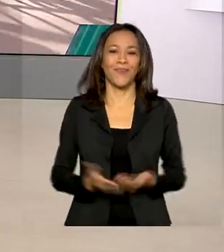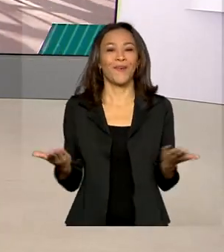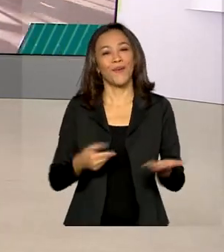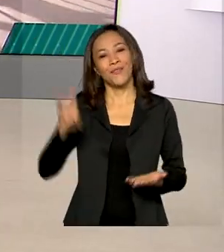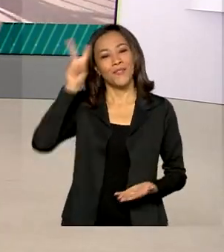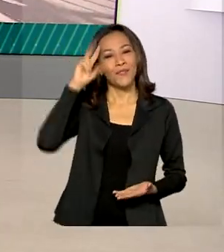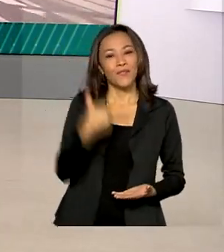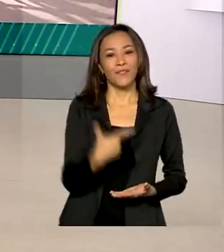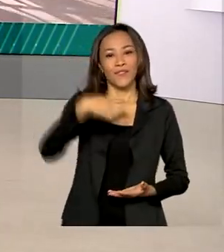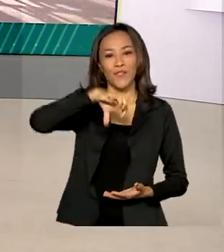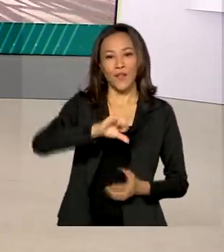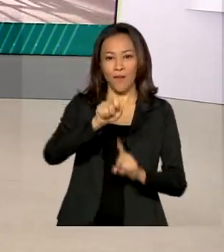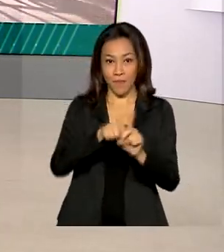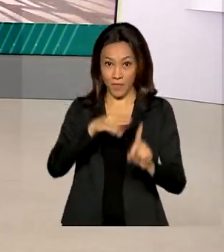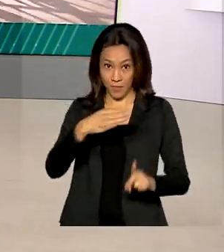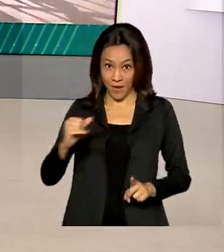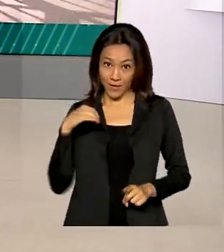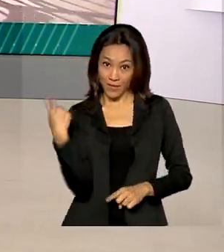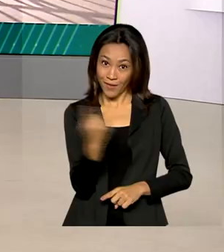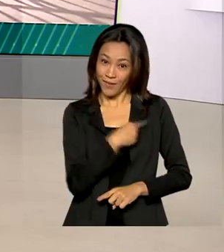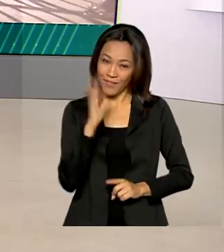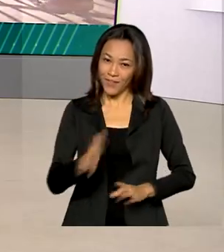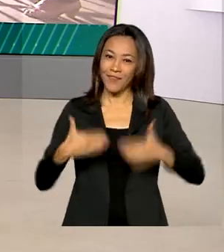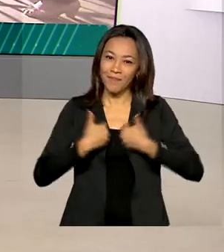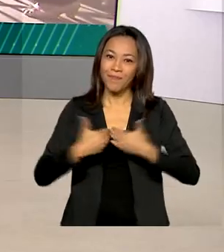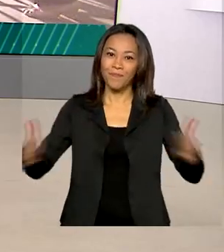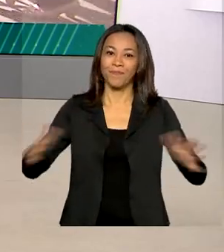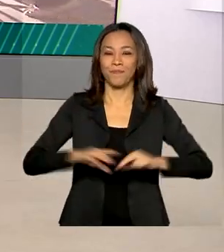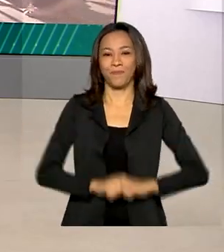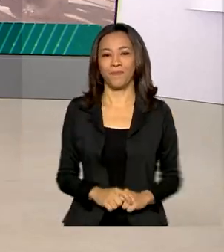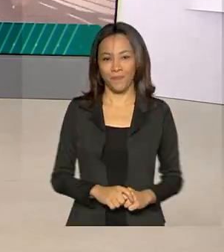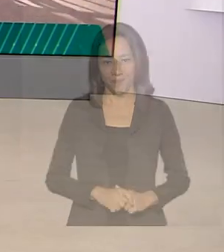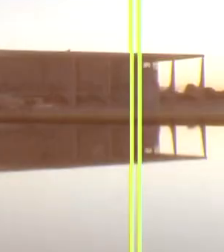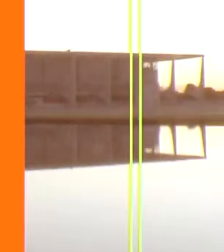-feira, 29 de março, Brasil em Dia já está no ar.